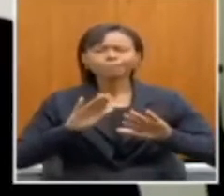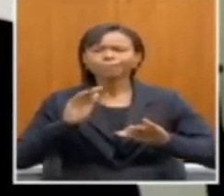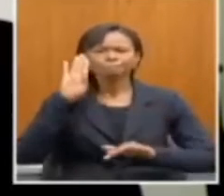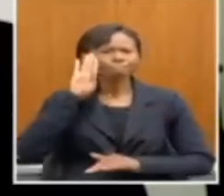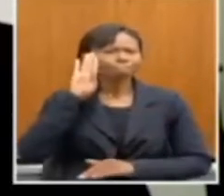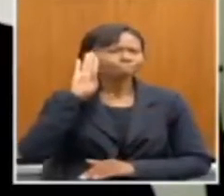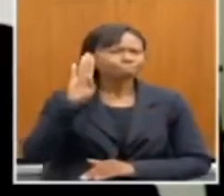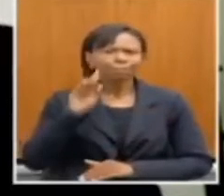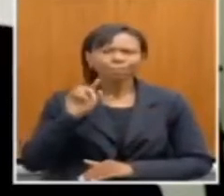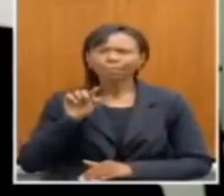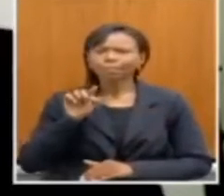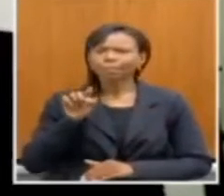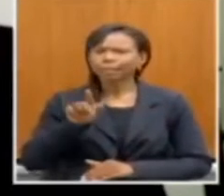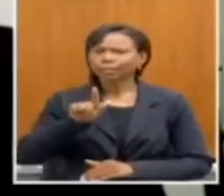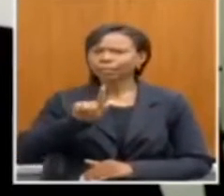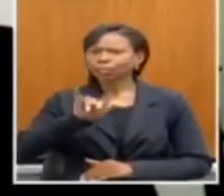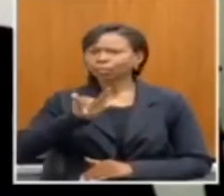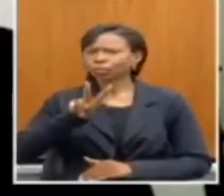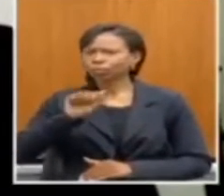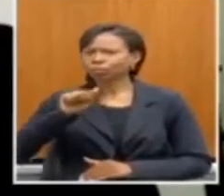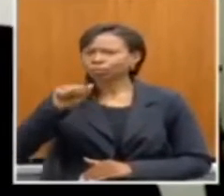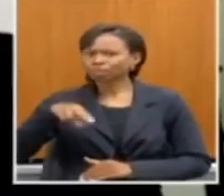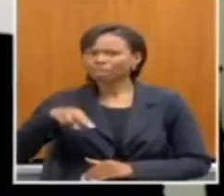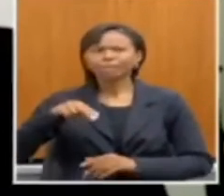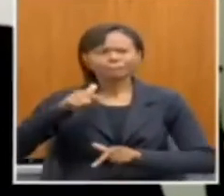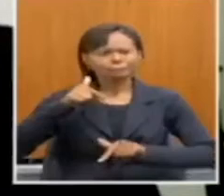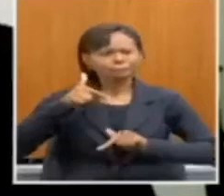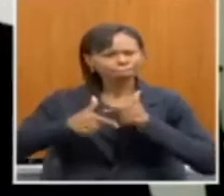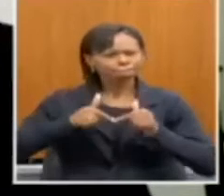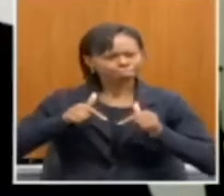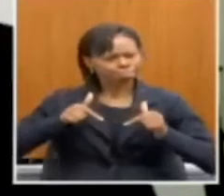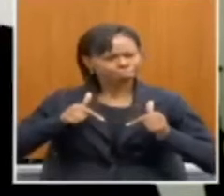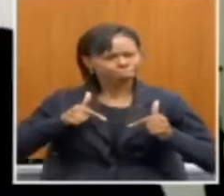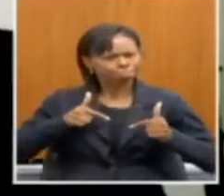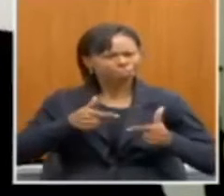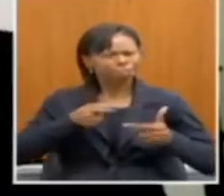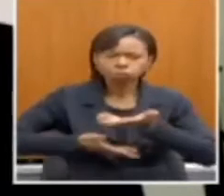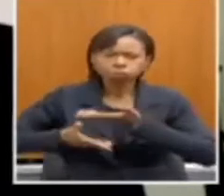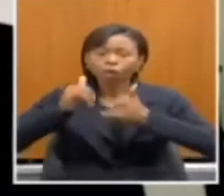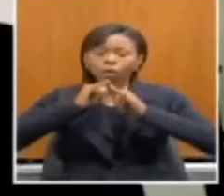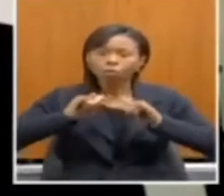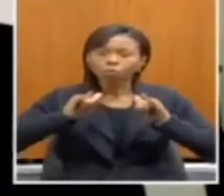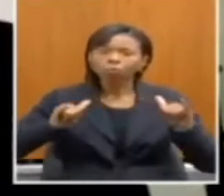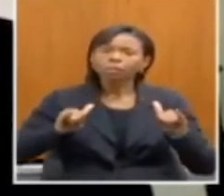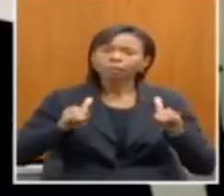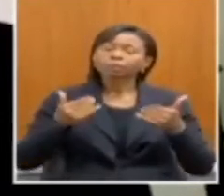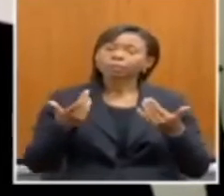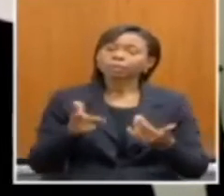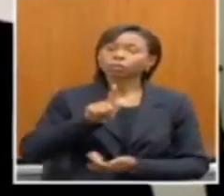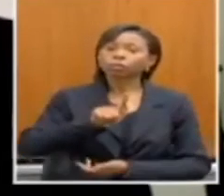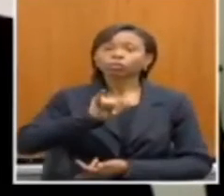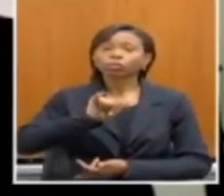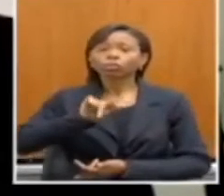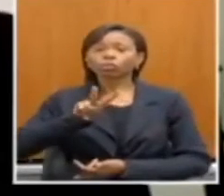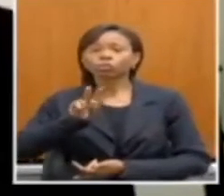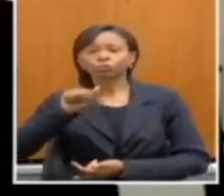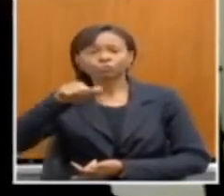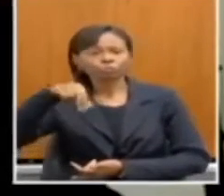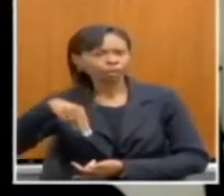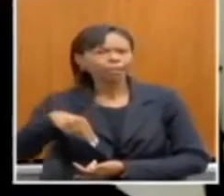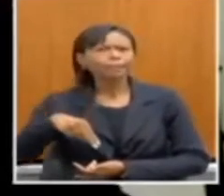acima de tudo, Juvan, é importante reconhecermos aqui a sua luta à frente da AMM. Portanto, Juvan merece todo